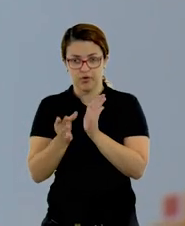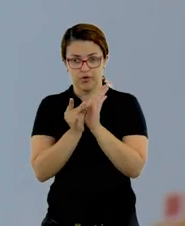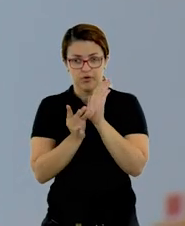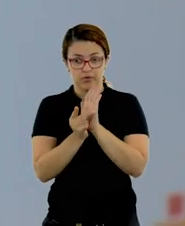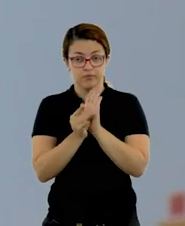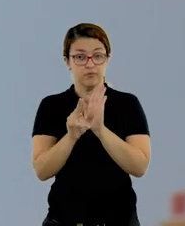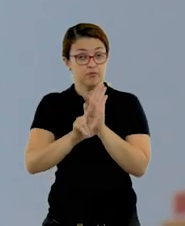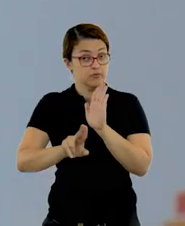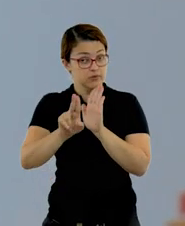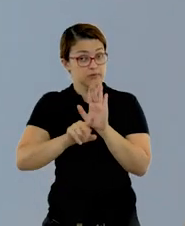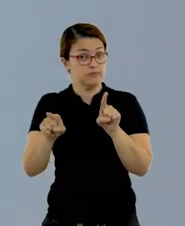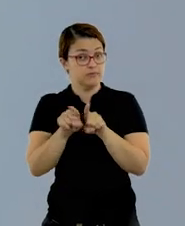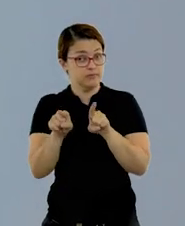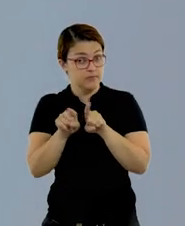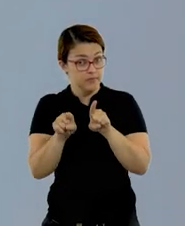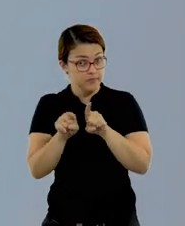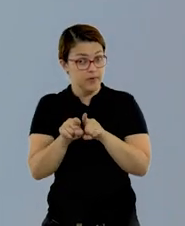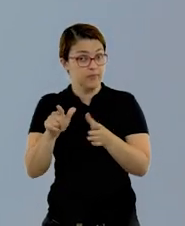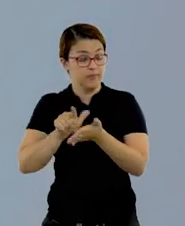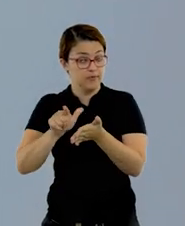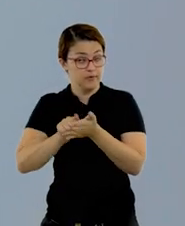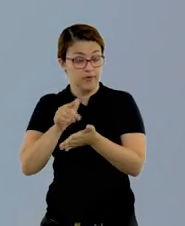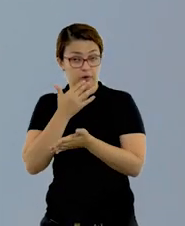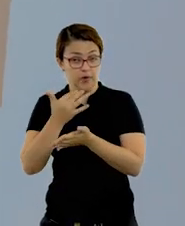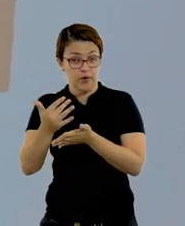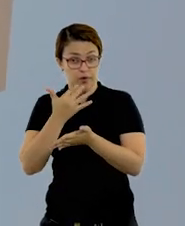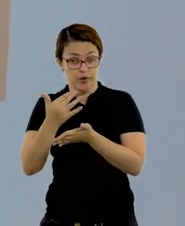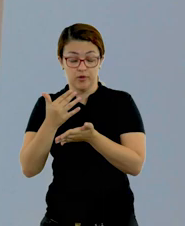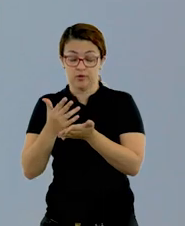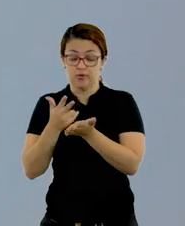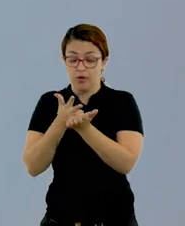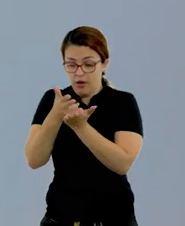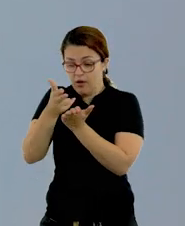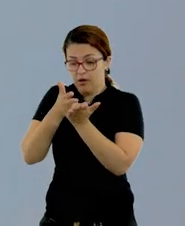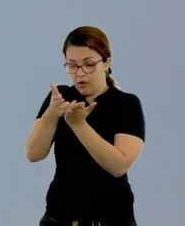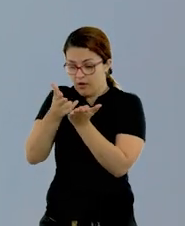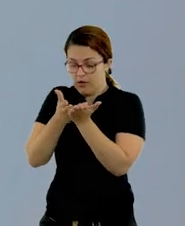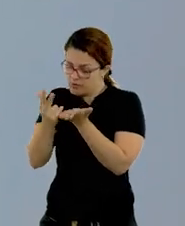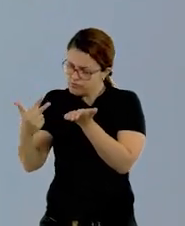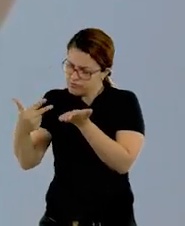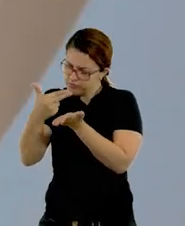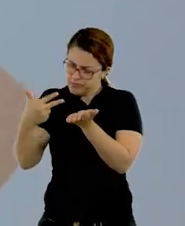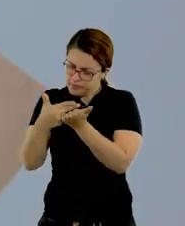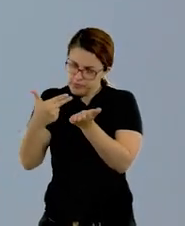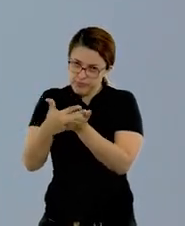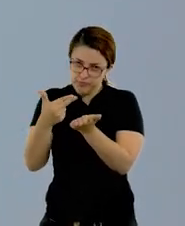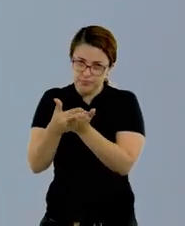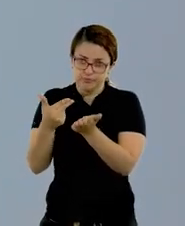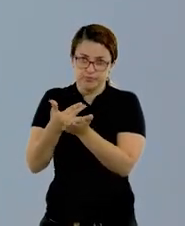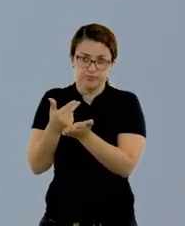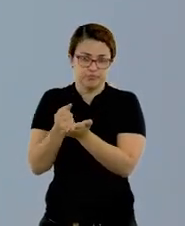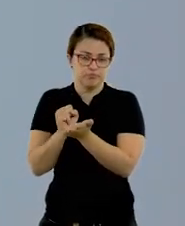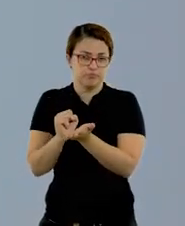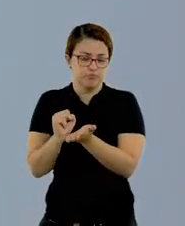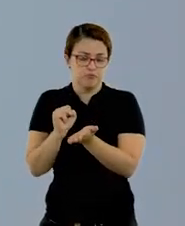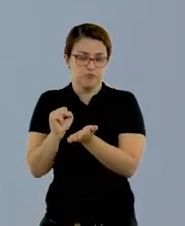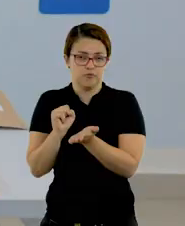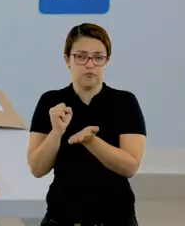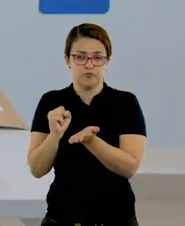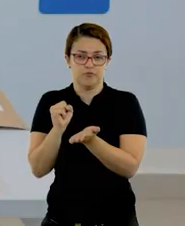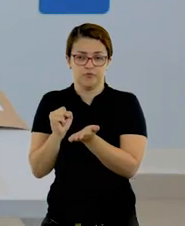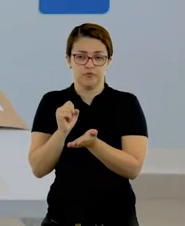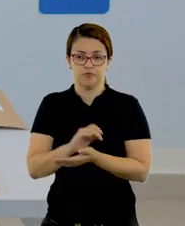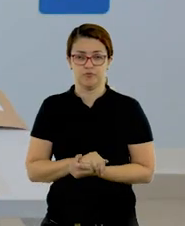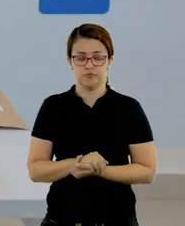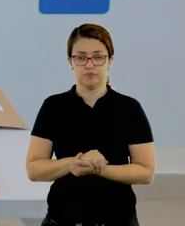Vocês vão usar também papel colorido, que vocês vão recortar, que pode ser